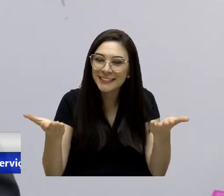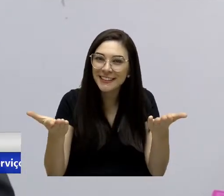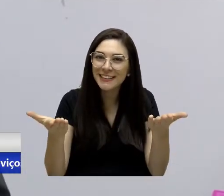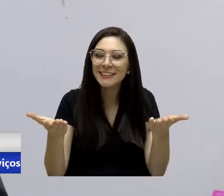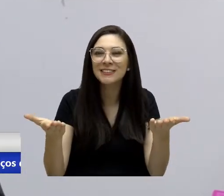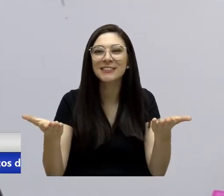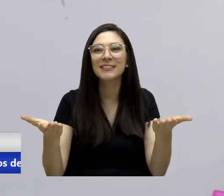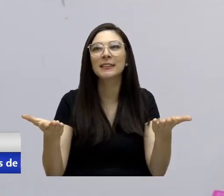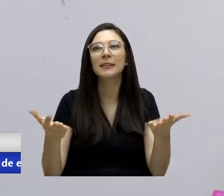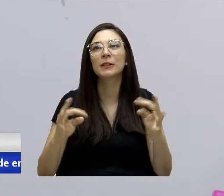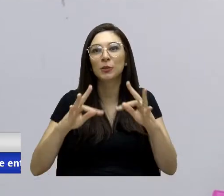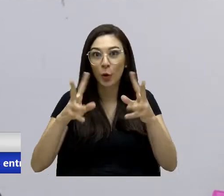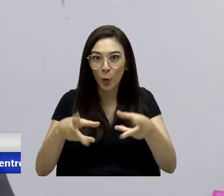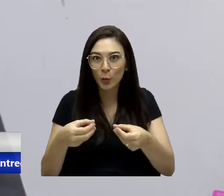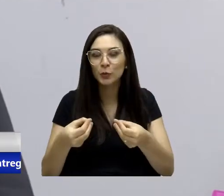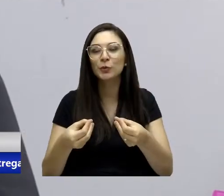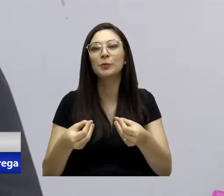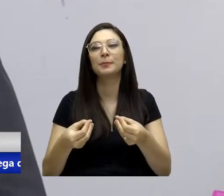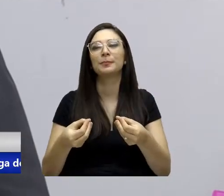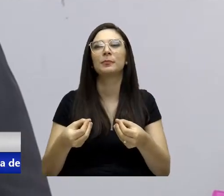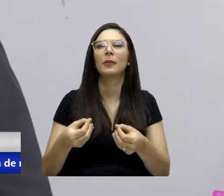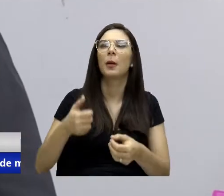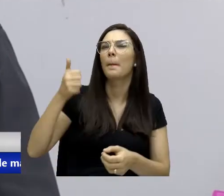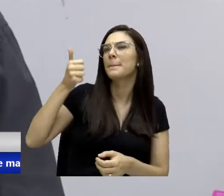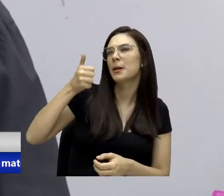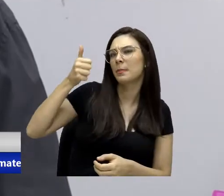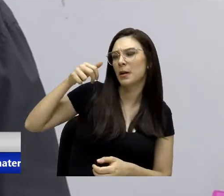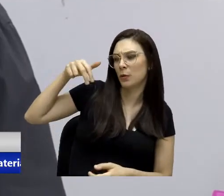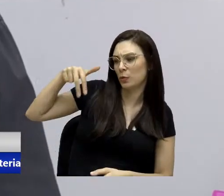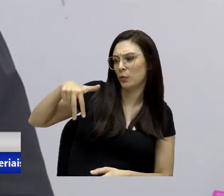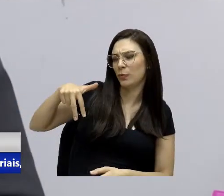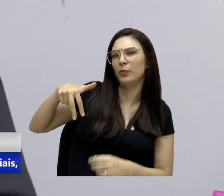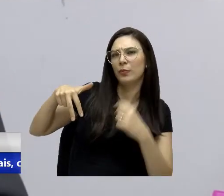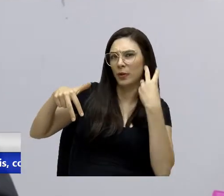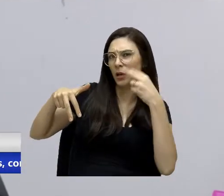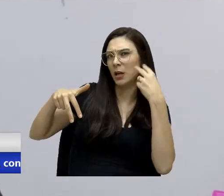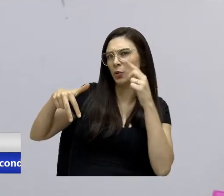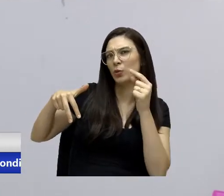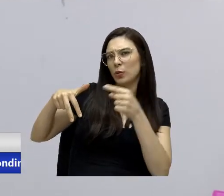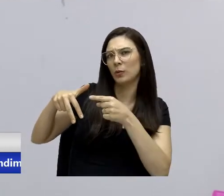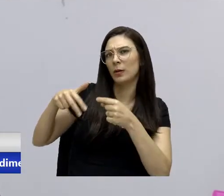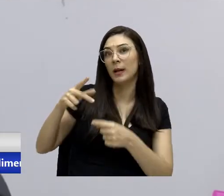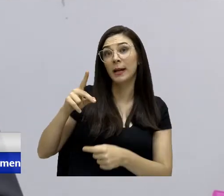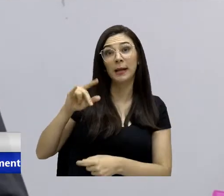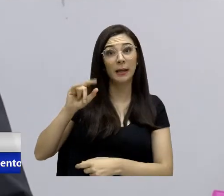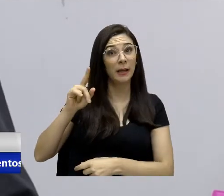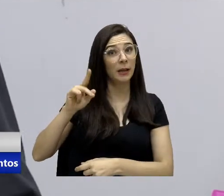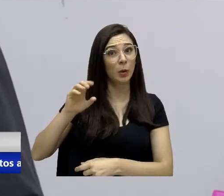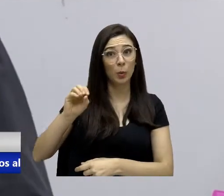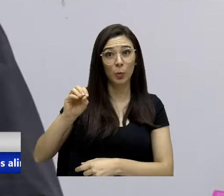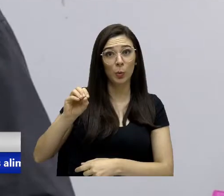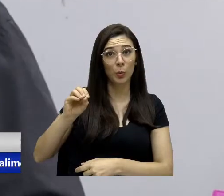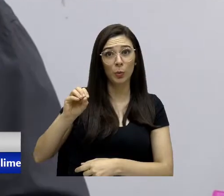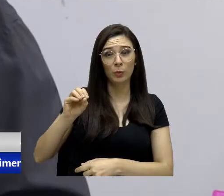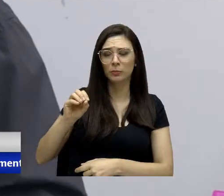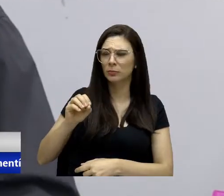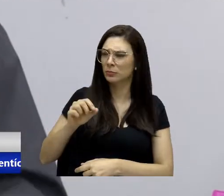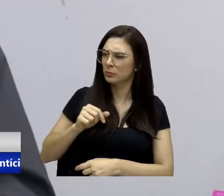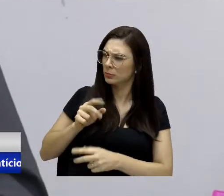Na primeira fala aqui do nobre vereador Carlinho, a